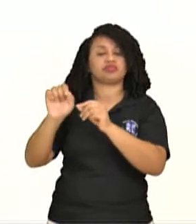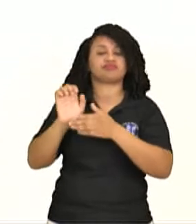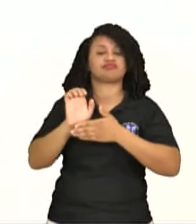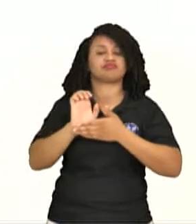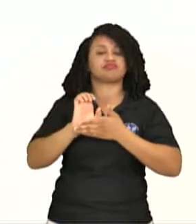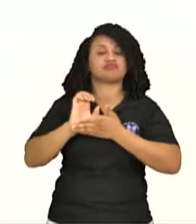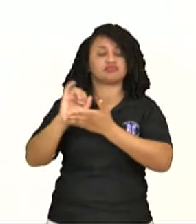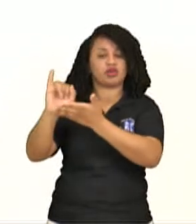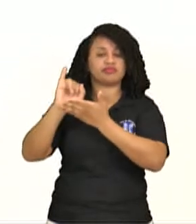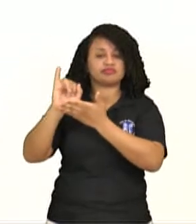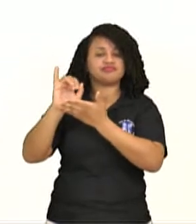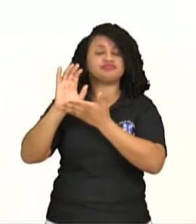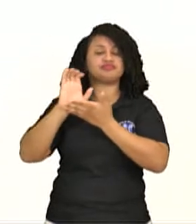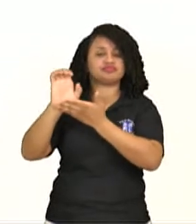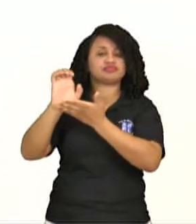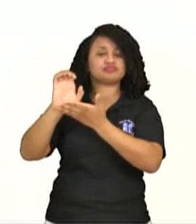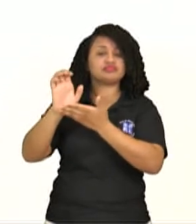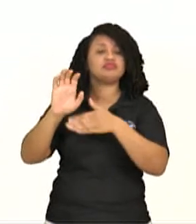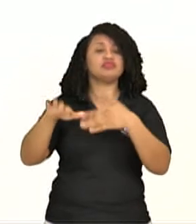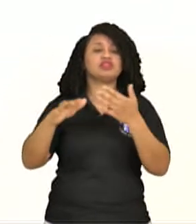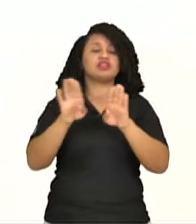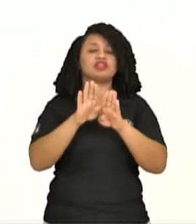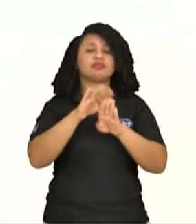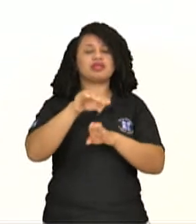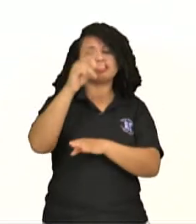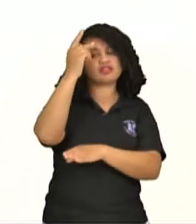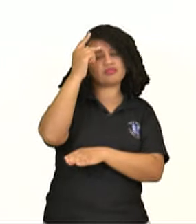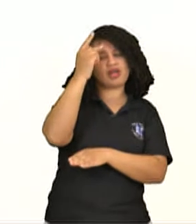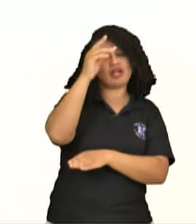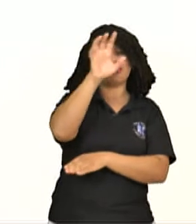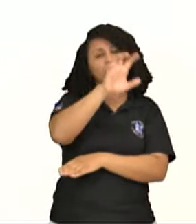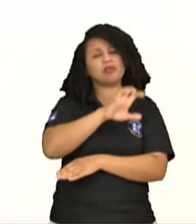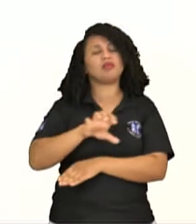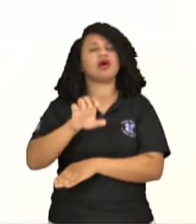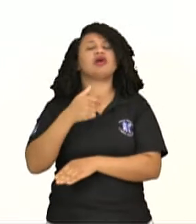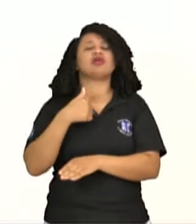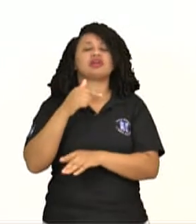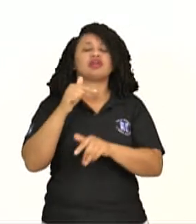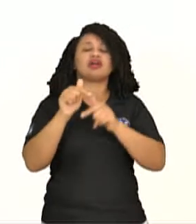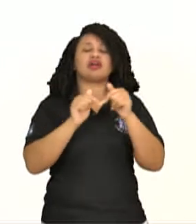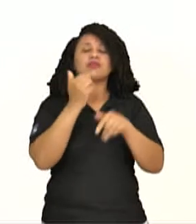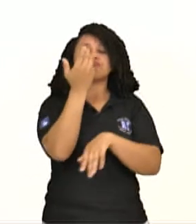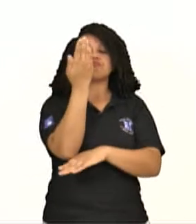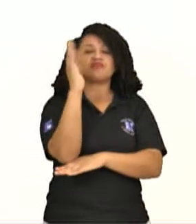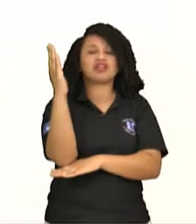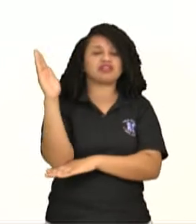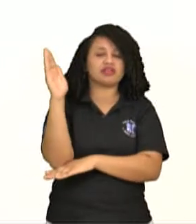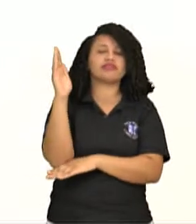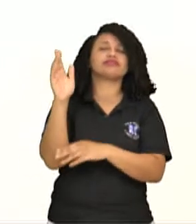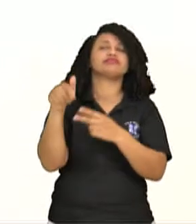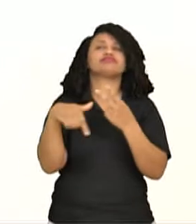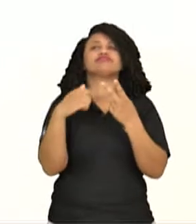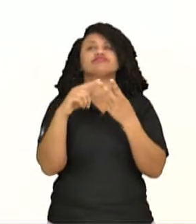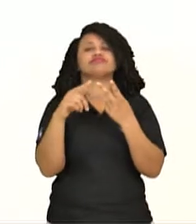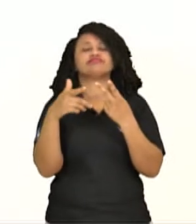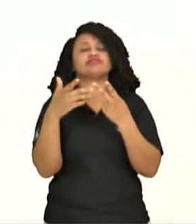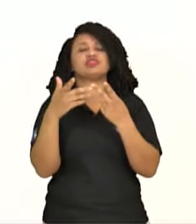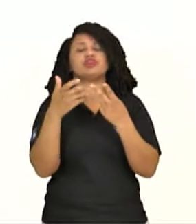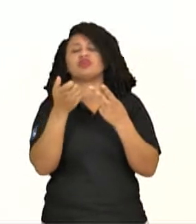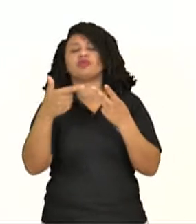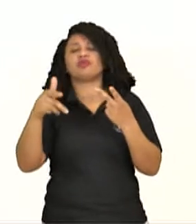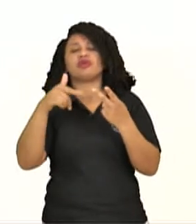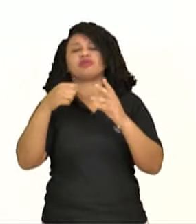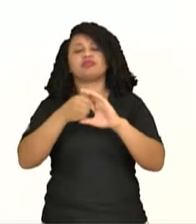segunda vertente, que é ali em São Paulo e as outras regiões, que ela vai trabalhar a madeira, né, vai trabalhar uma